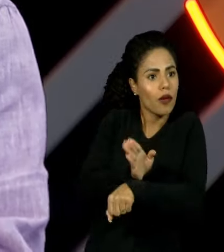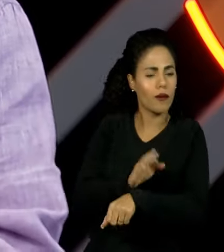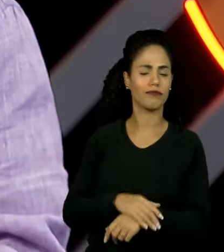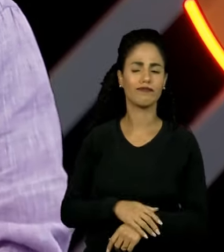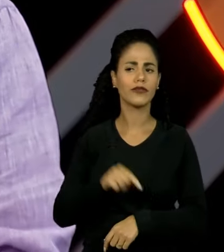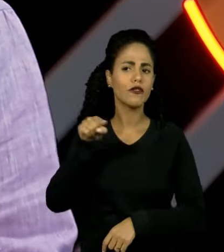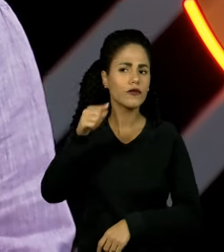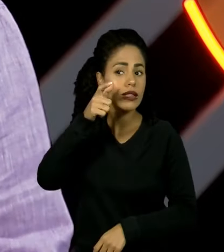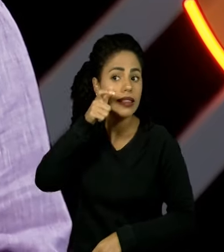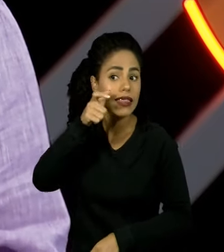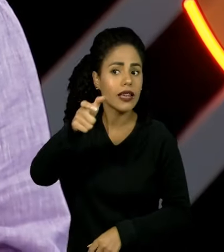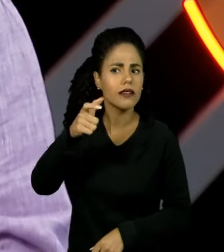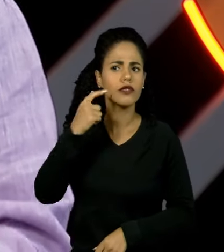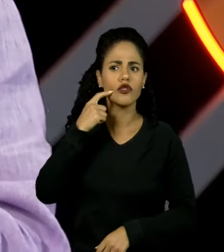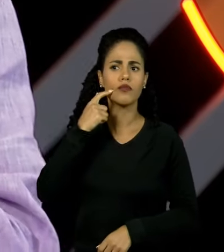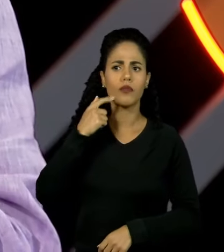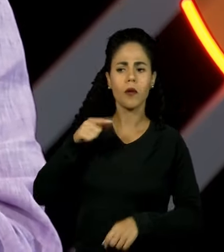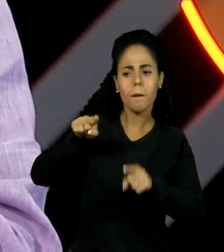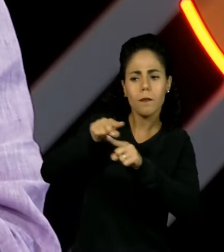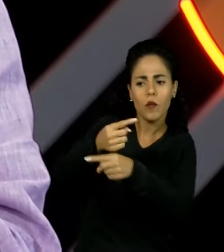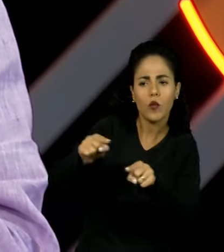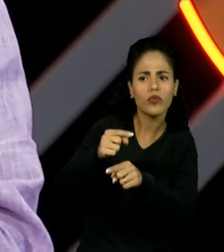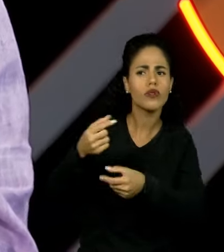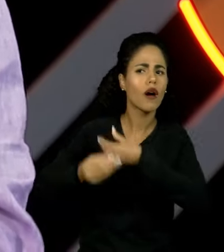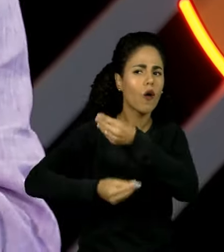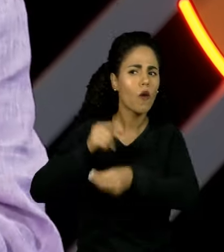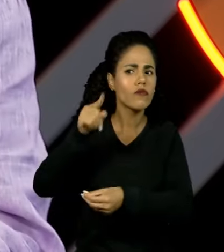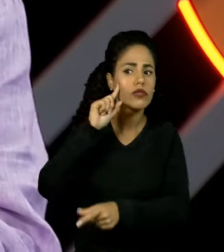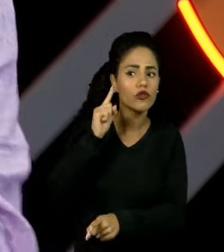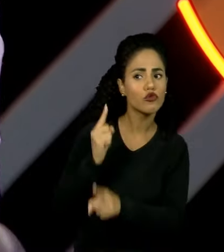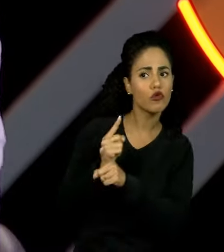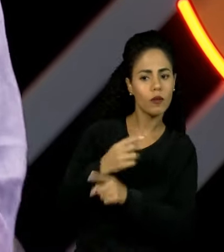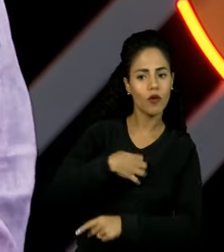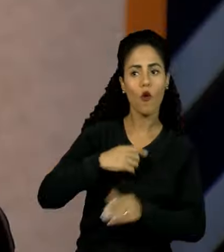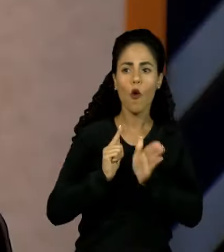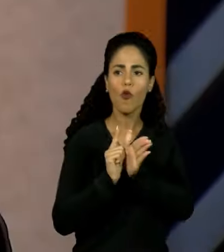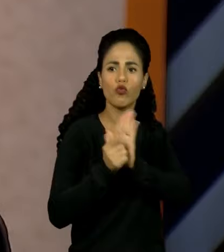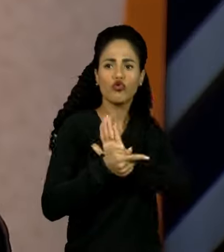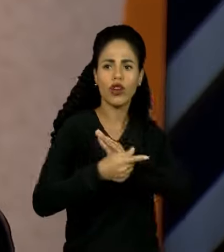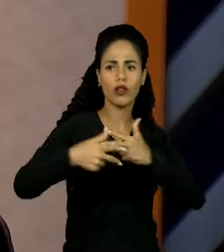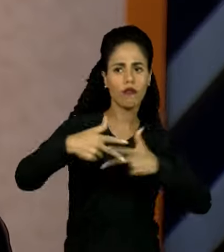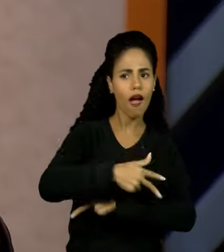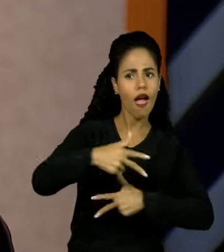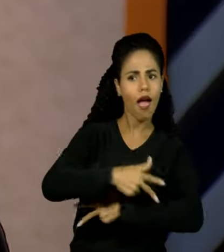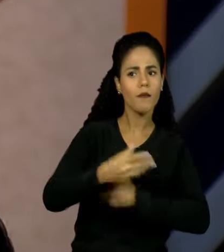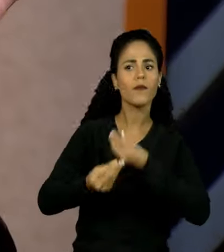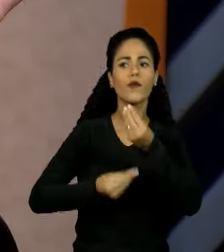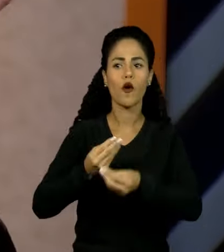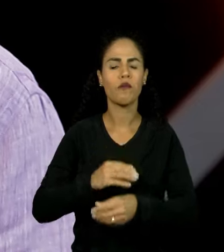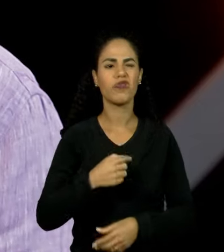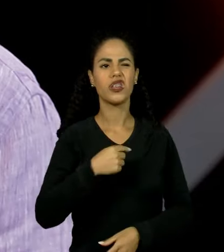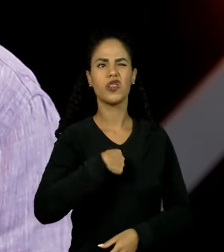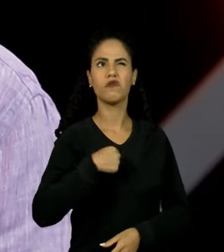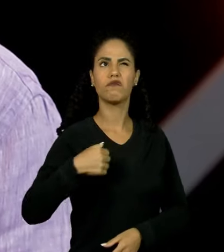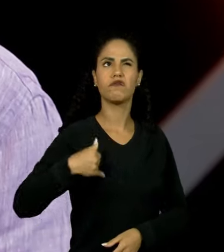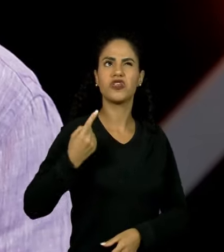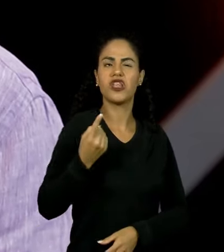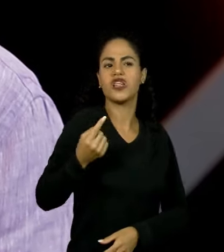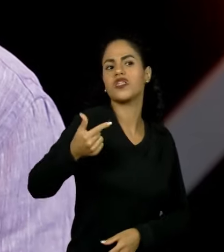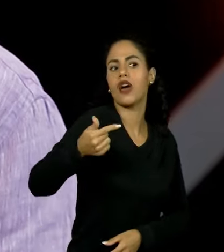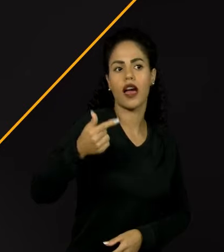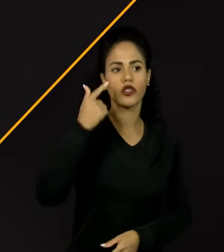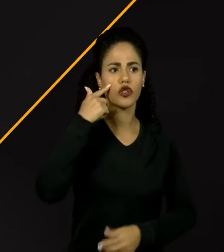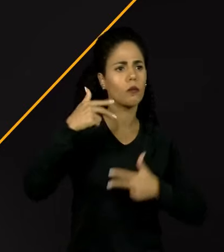interesse pela música? E como você descobriu o gênero rap? O gênero rap, eu já tinha 17 anos. Esse rap que me